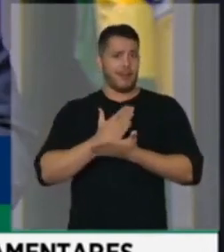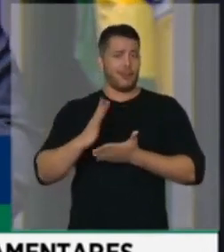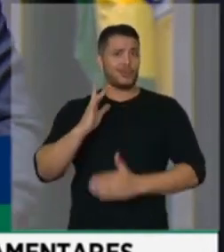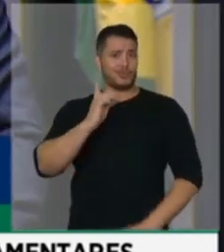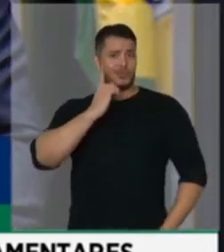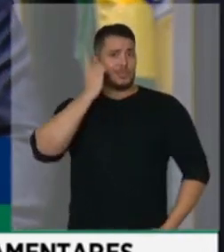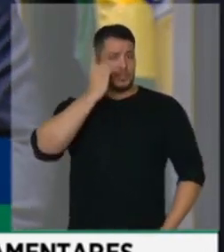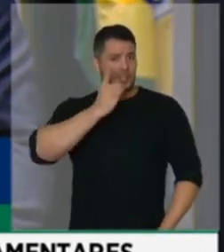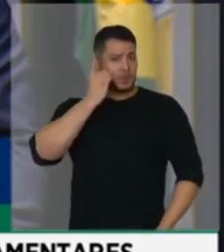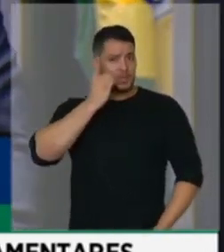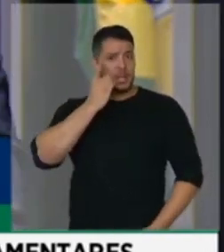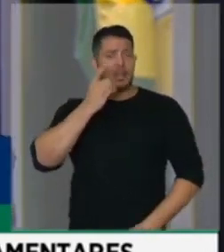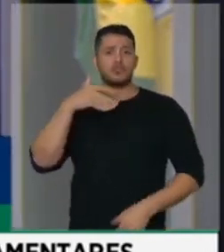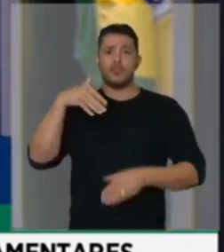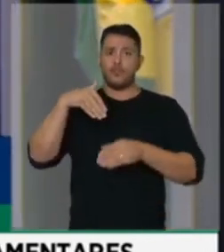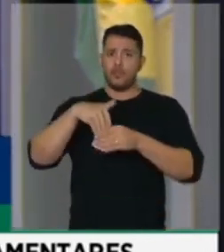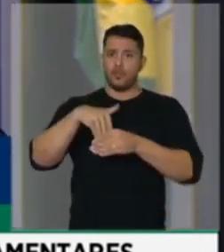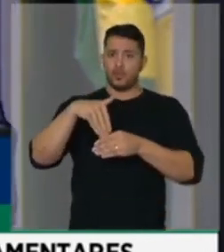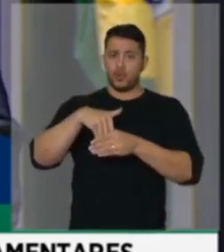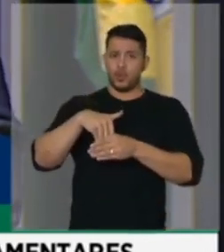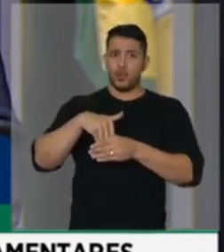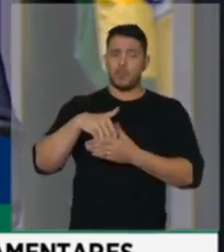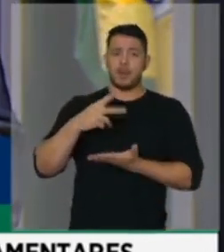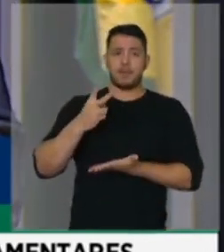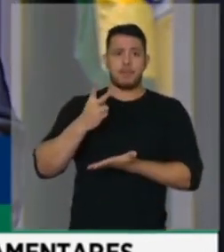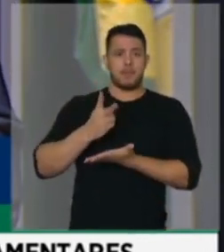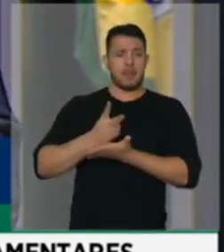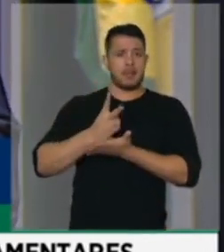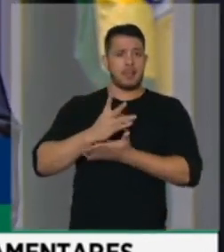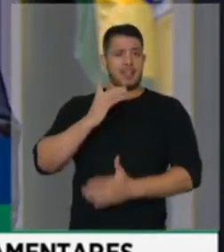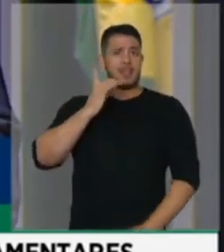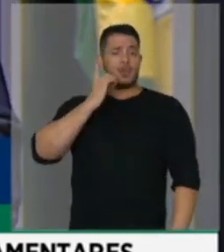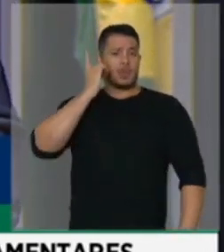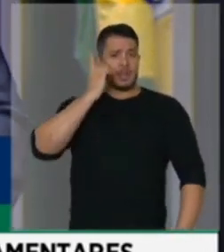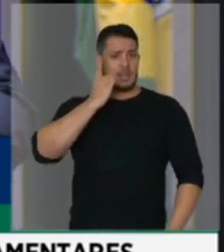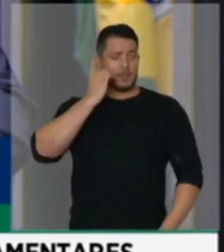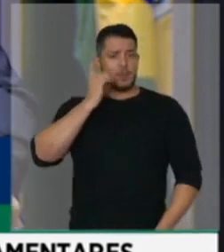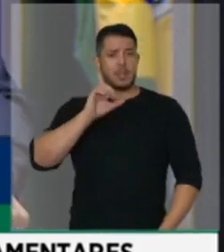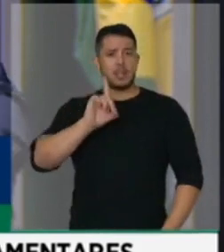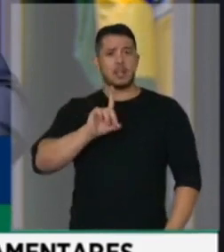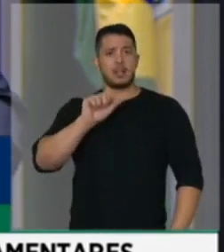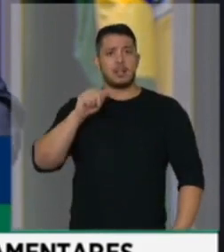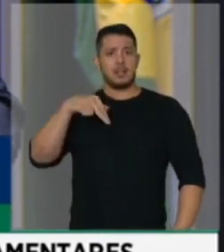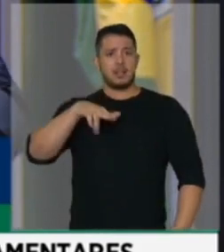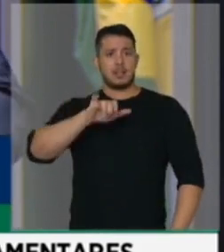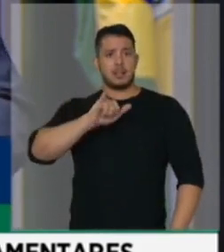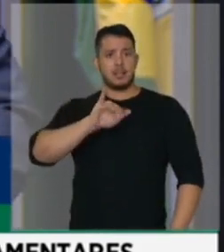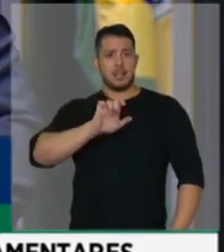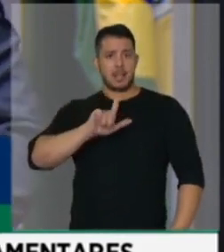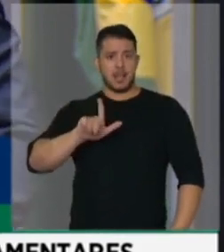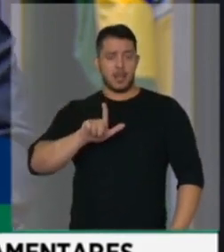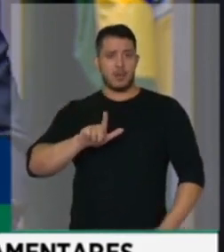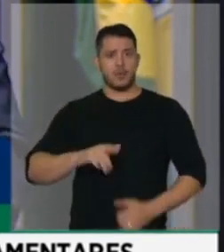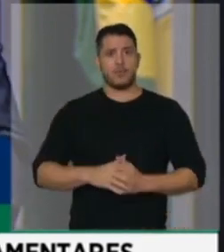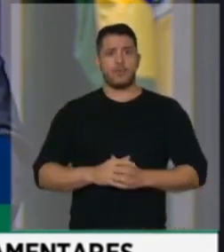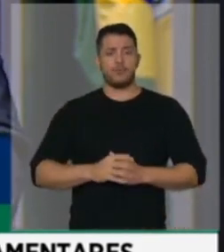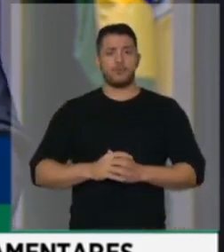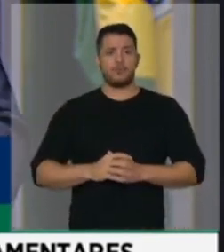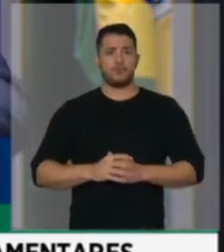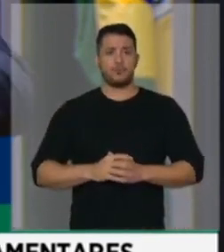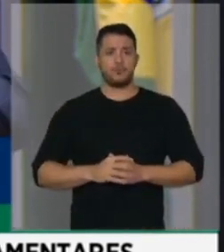manutenção do deputado Daniel Silveira, de que estavam cometendo um equívoco votando daquela forma,